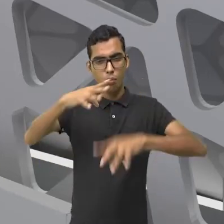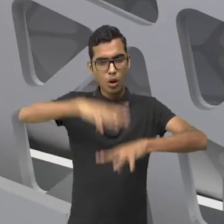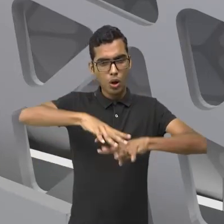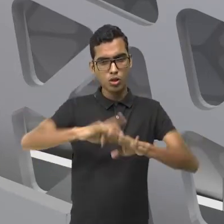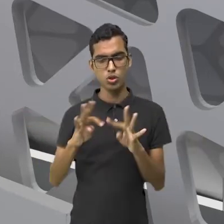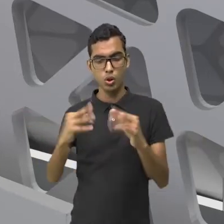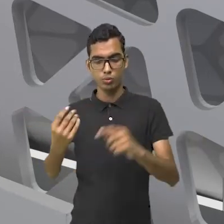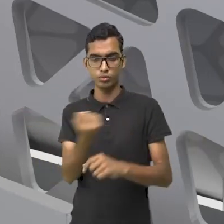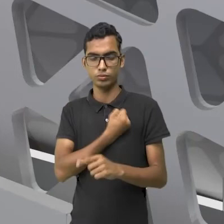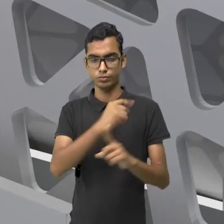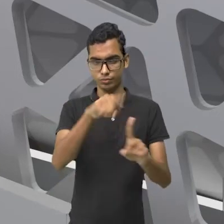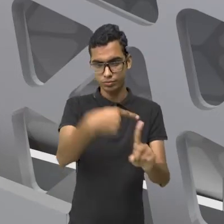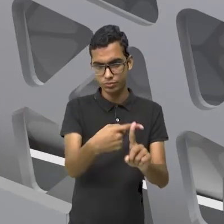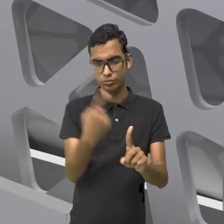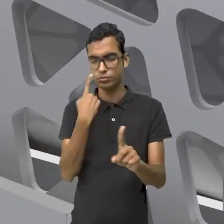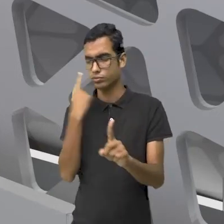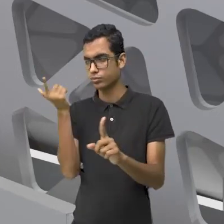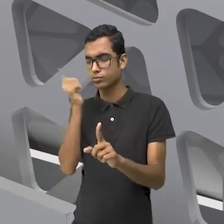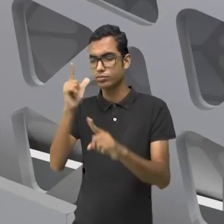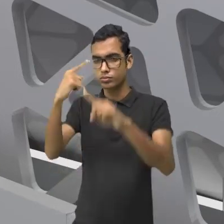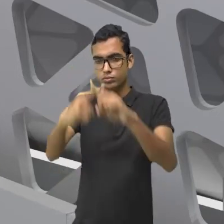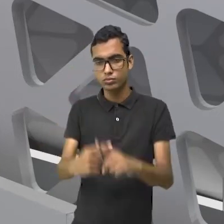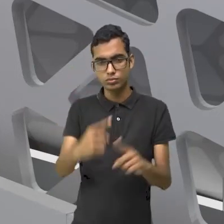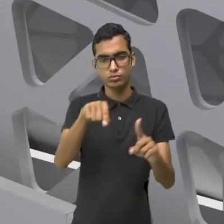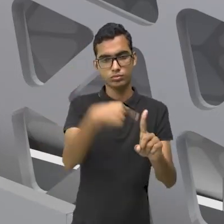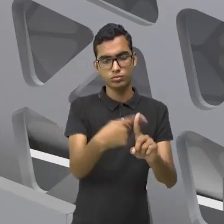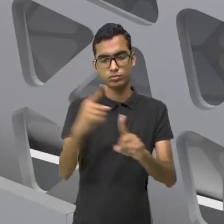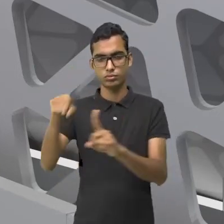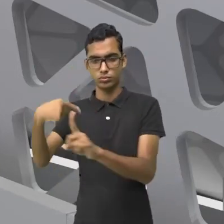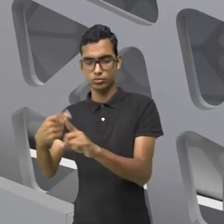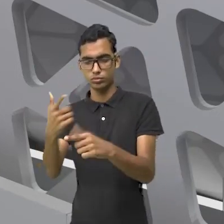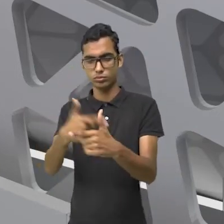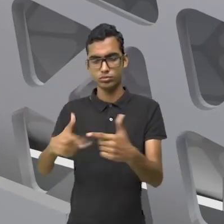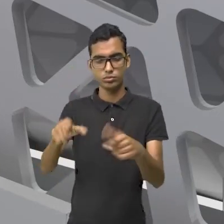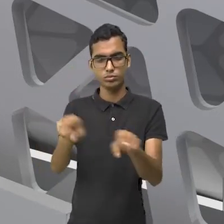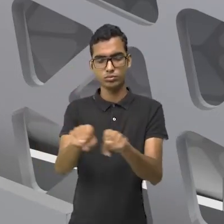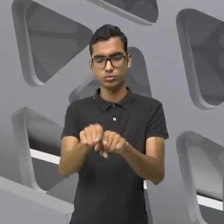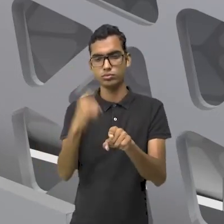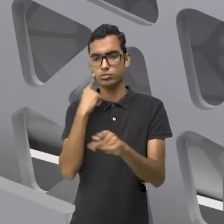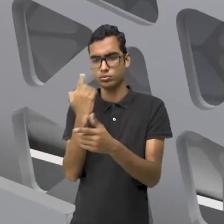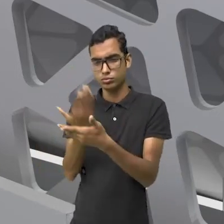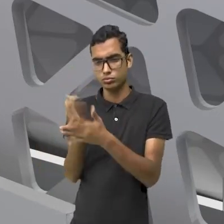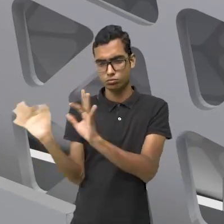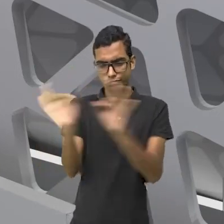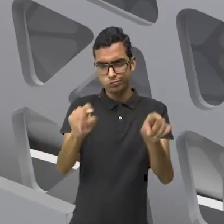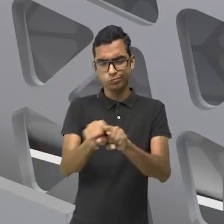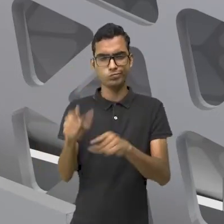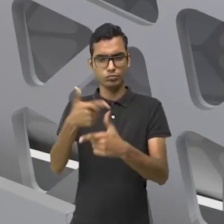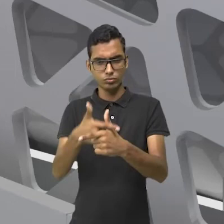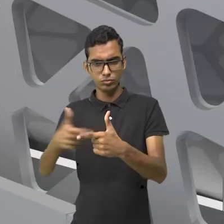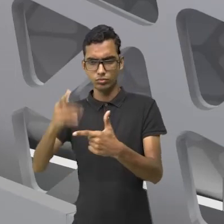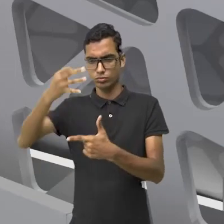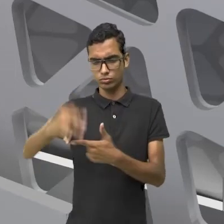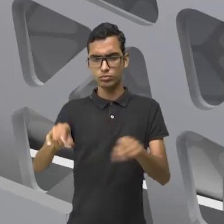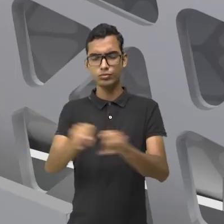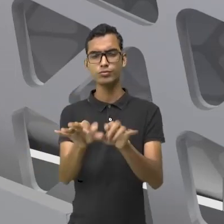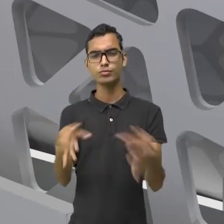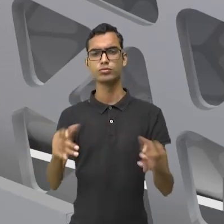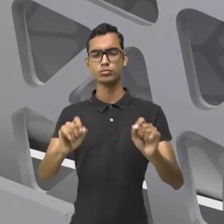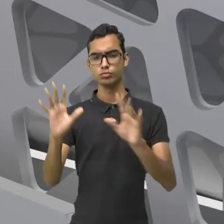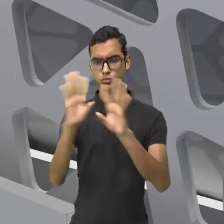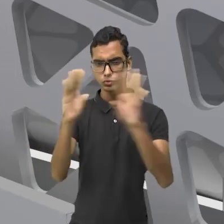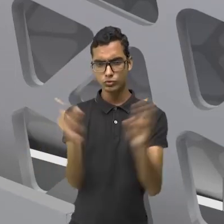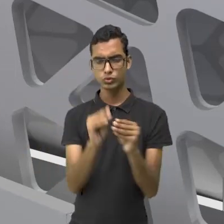todos positivos. Então, você está dividindo algo negativo por algo positivo. E nós já vimos que essa divisão, ela simplesmente